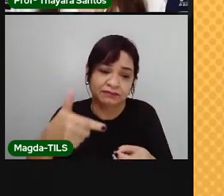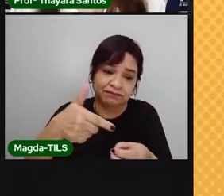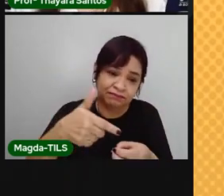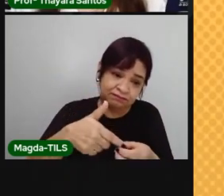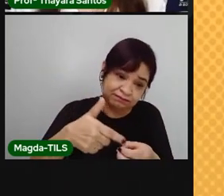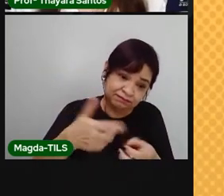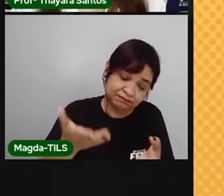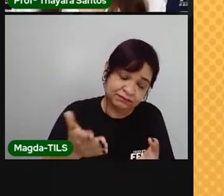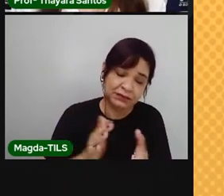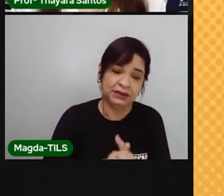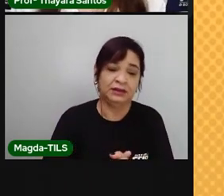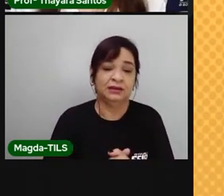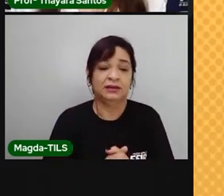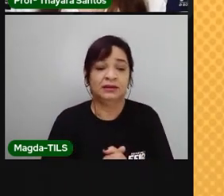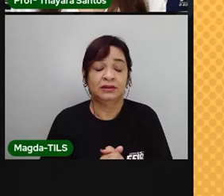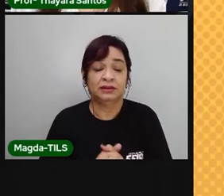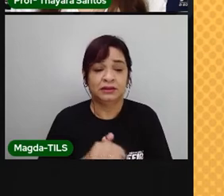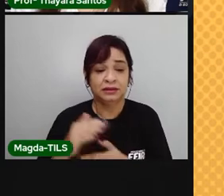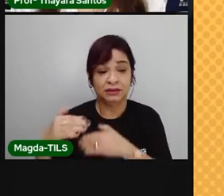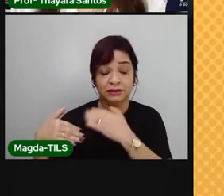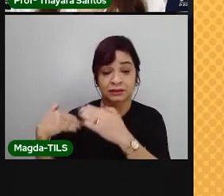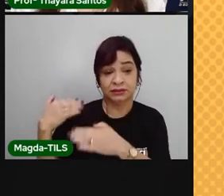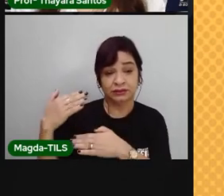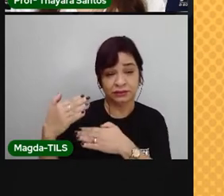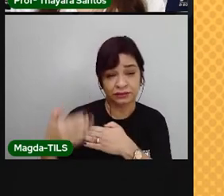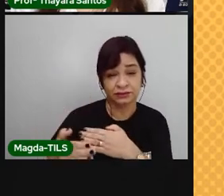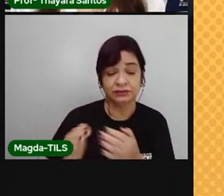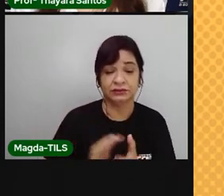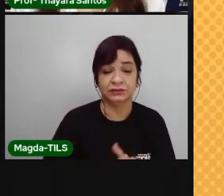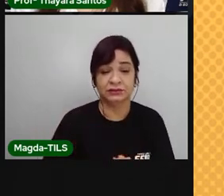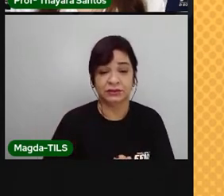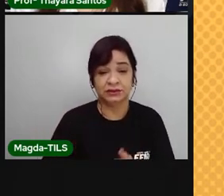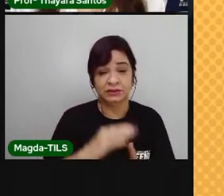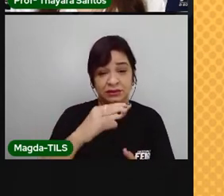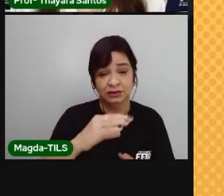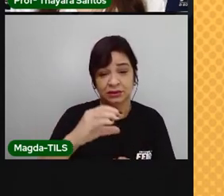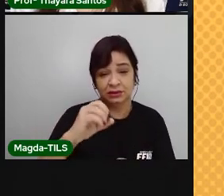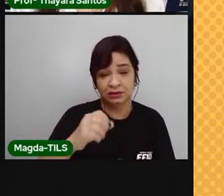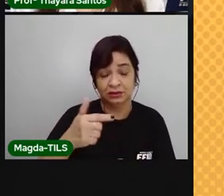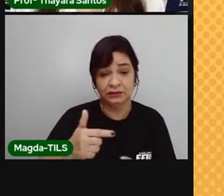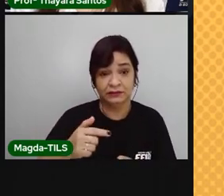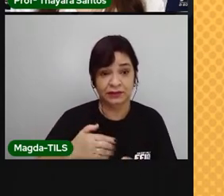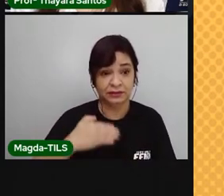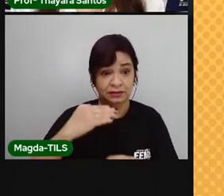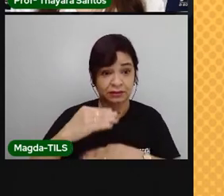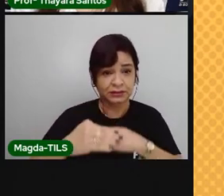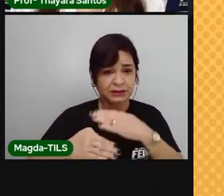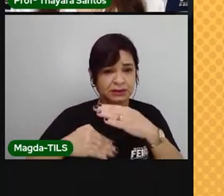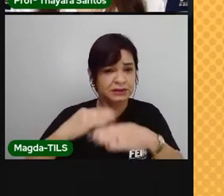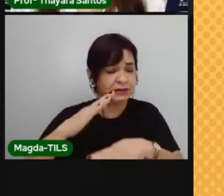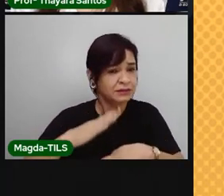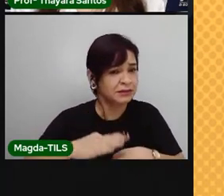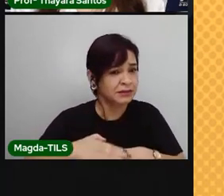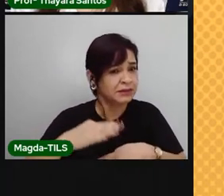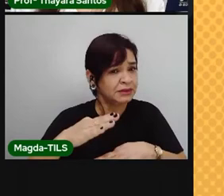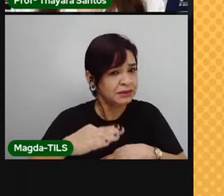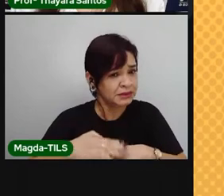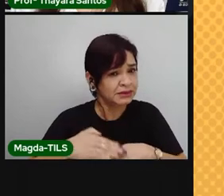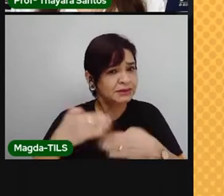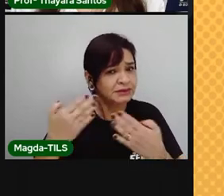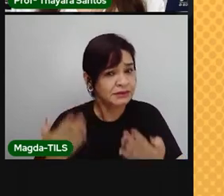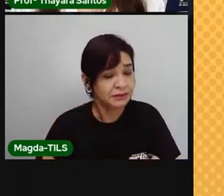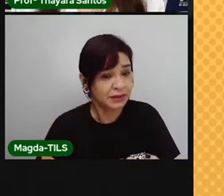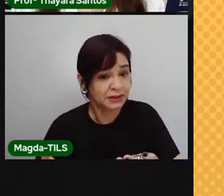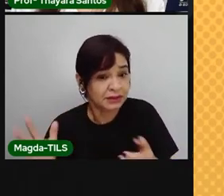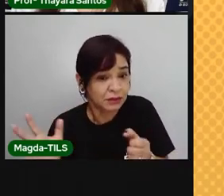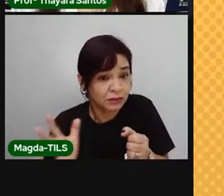Nos últimos anos, a presença de gases como o CO2 na atmosfera cresceu, e, portanto, sua capacidade de reter a